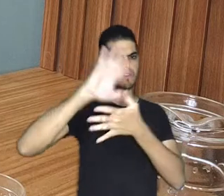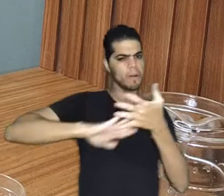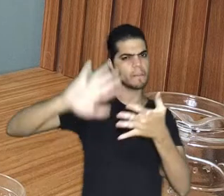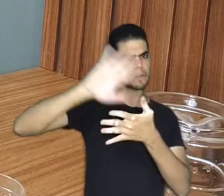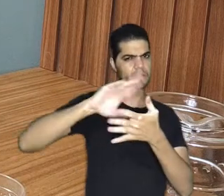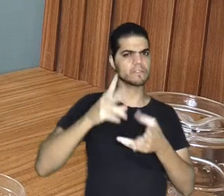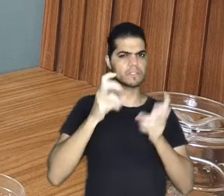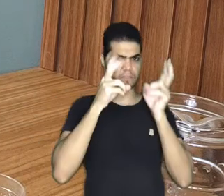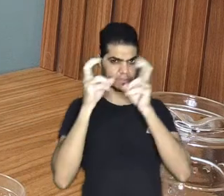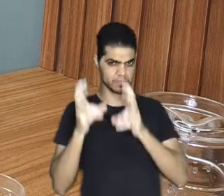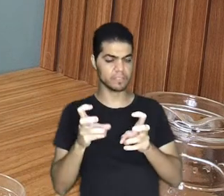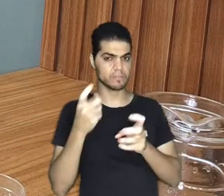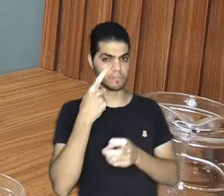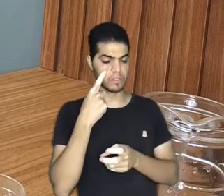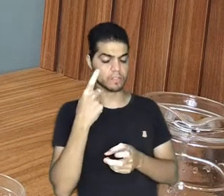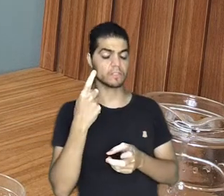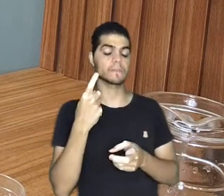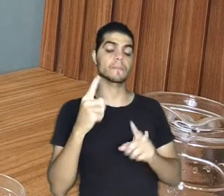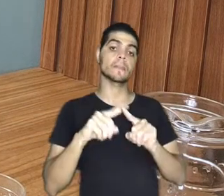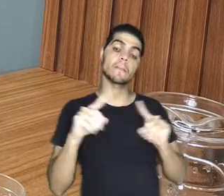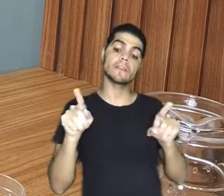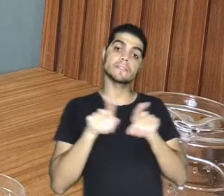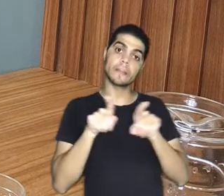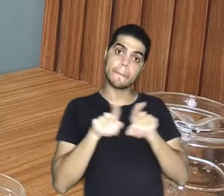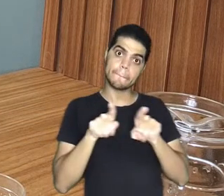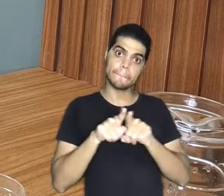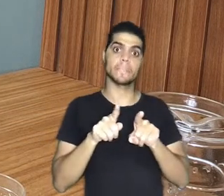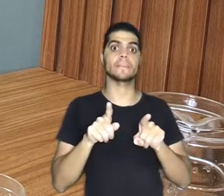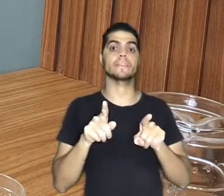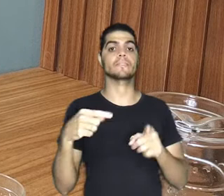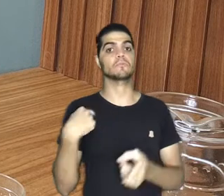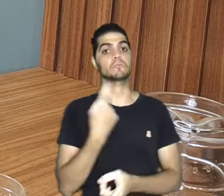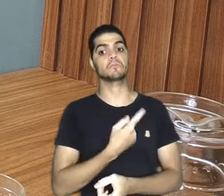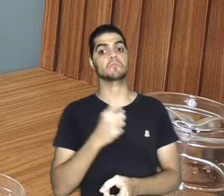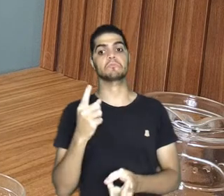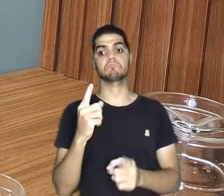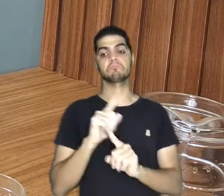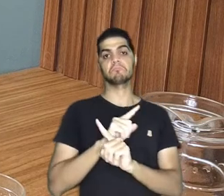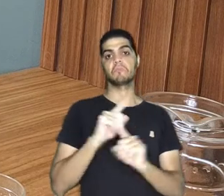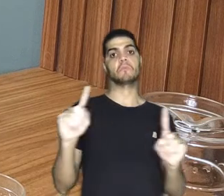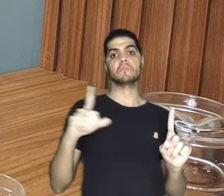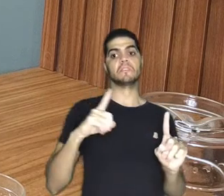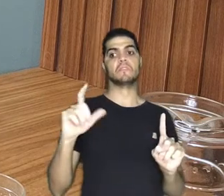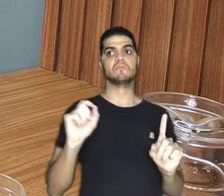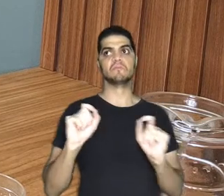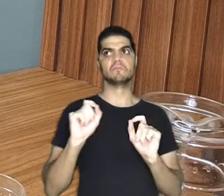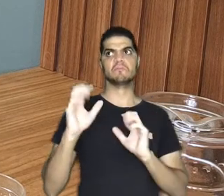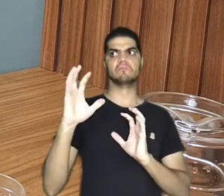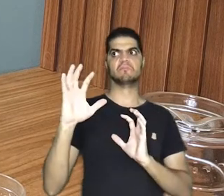o imperialismo americano era interessante, e também não gerava muita